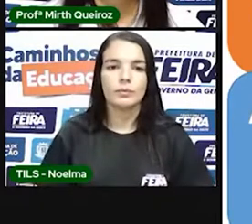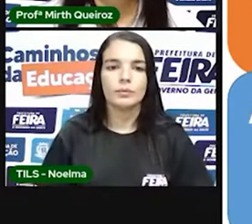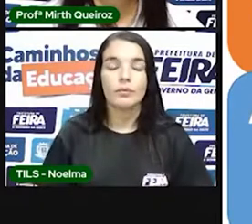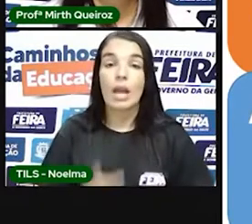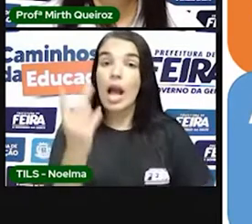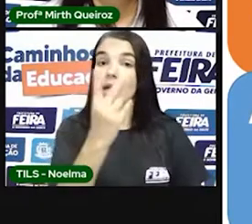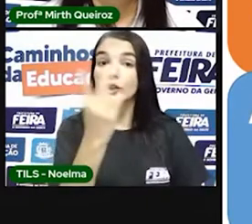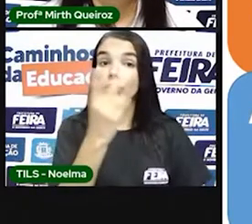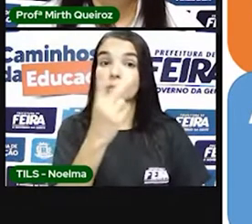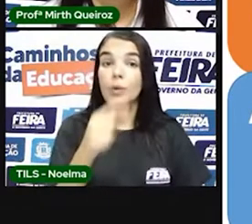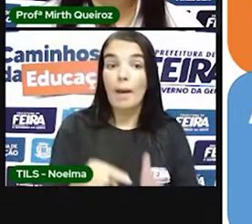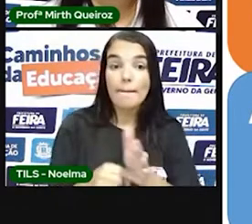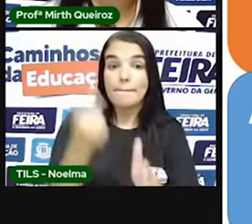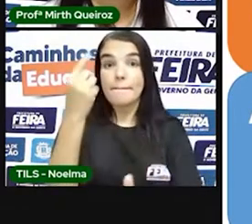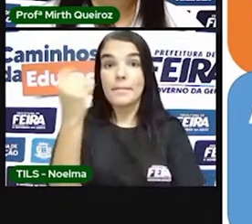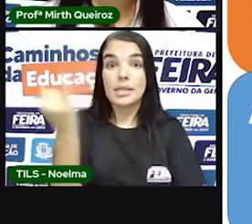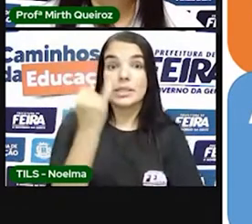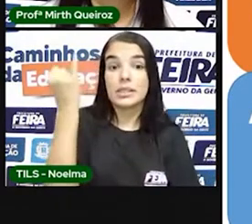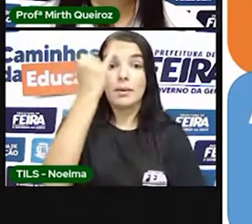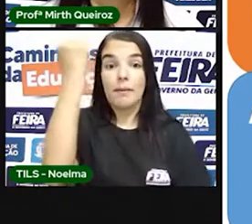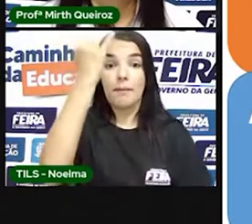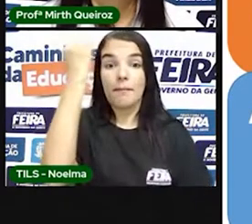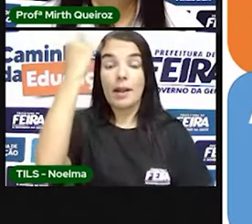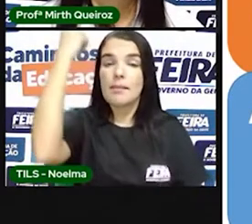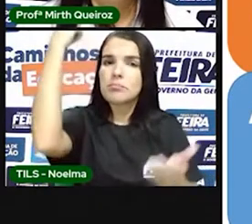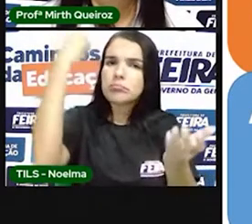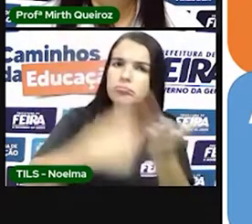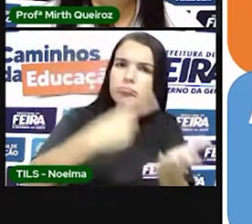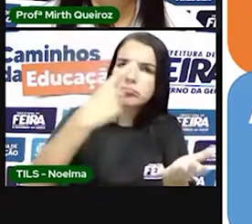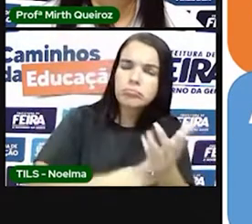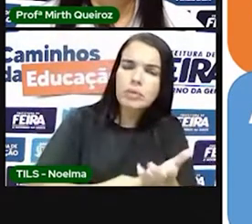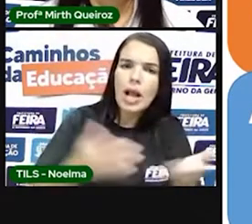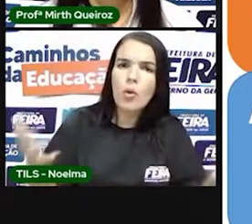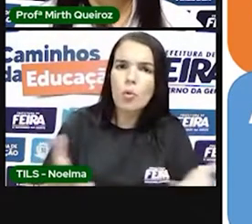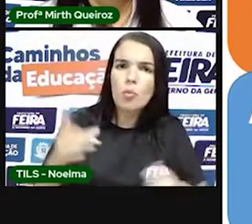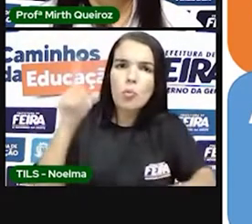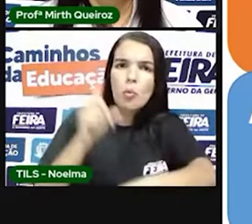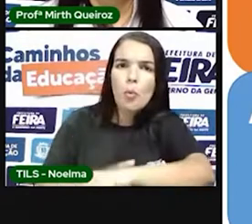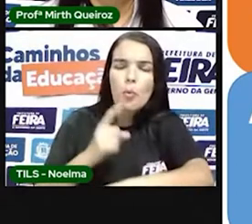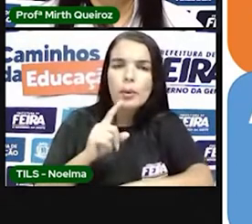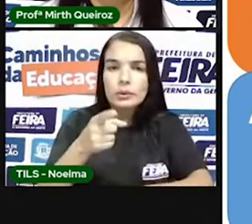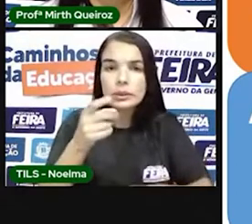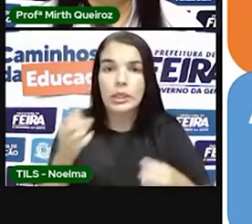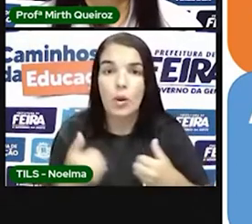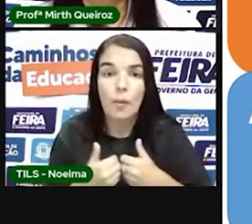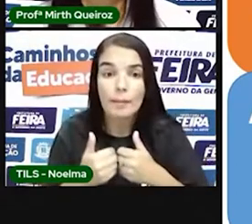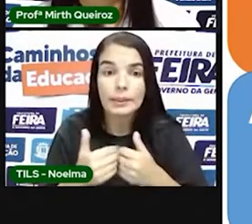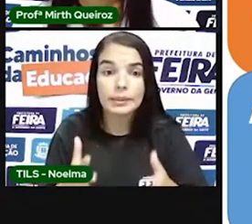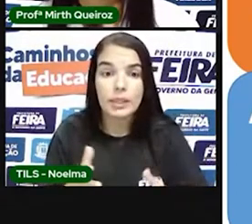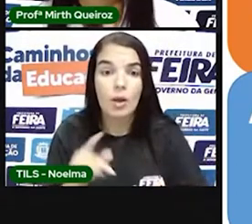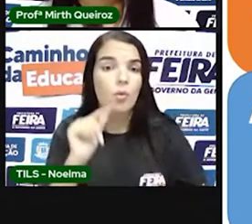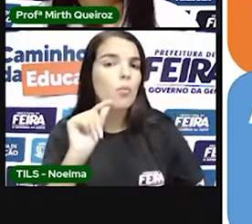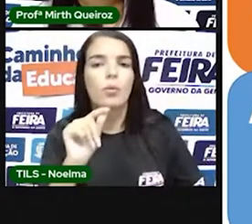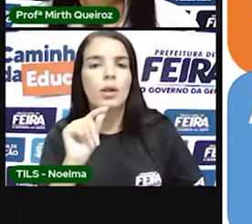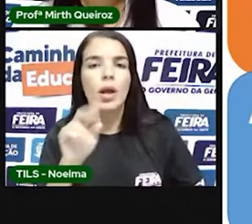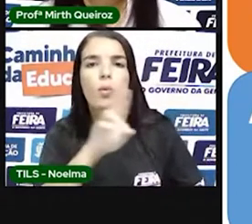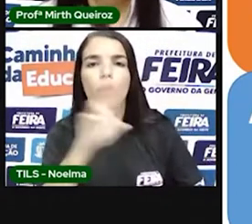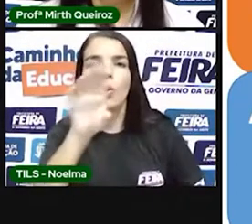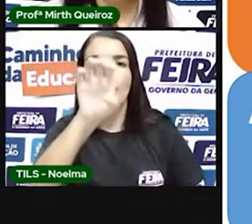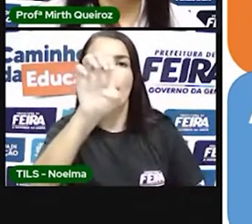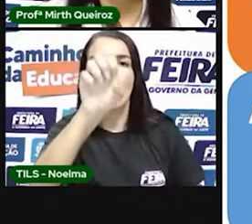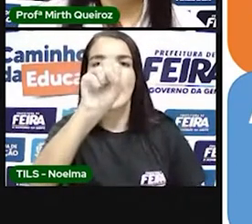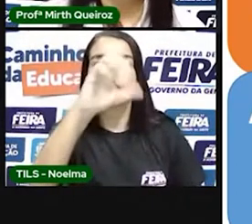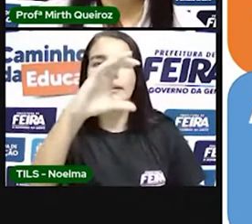As duas principais marcas desse momento inicial são o desenvolvimento do escambo. O que é escambo?